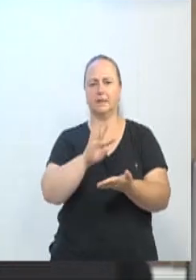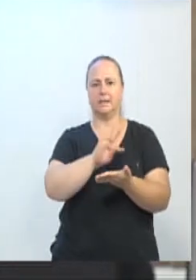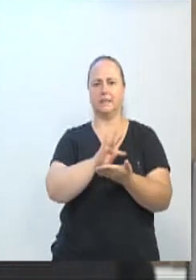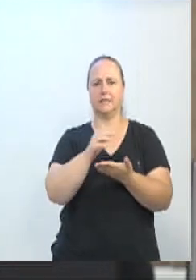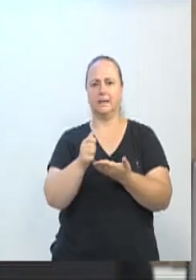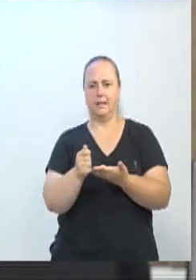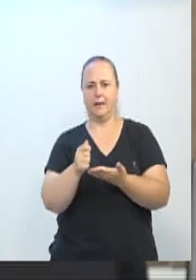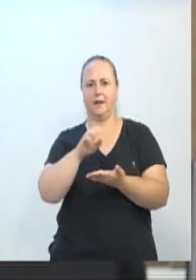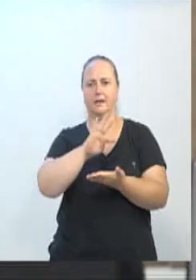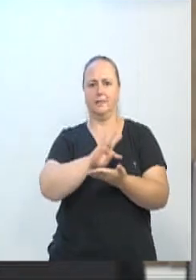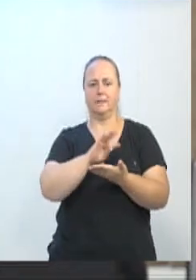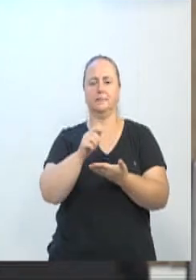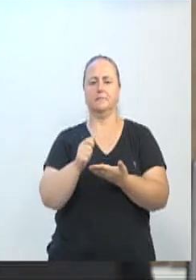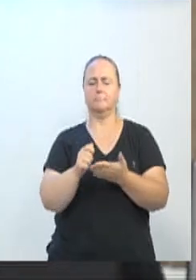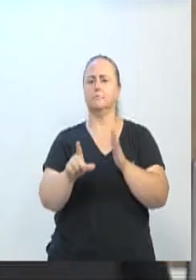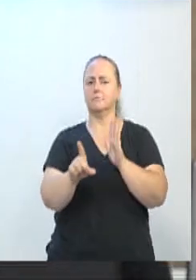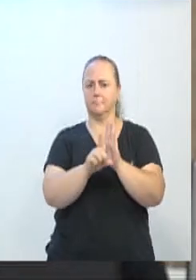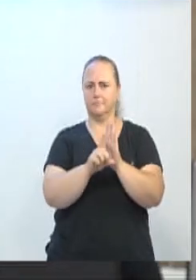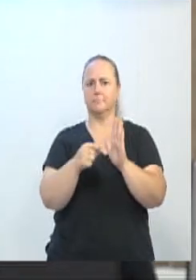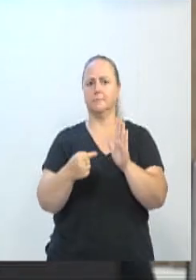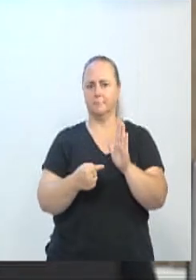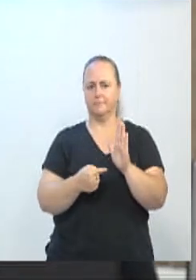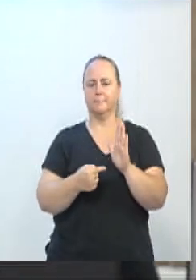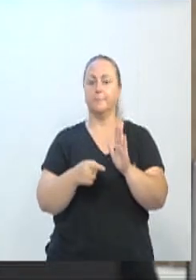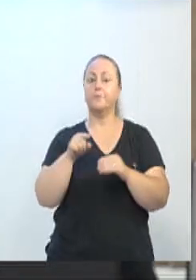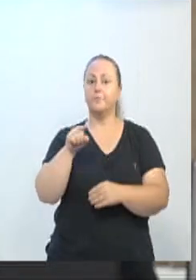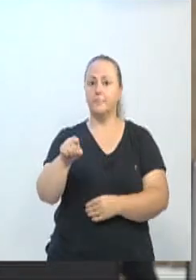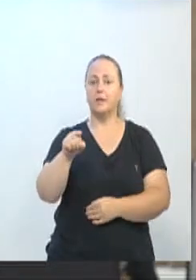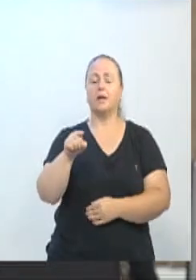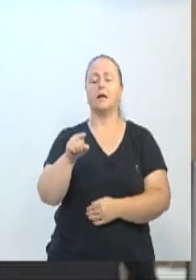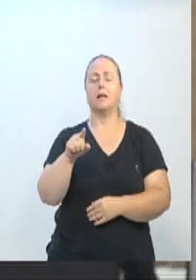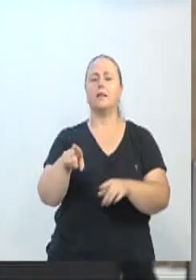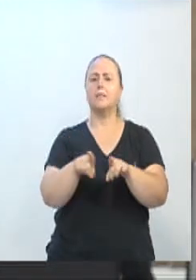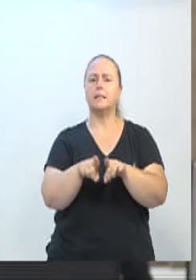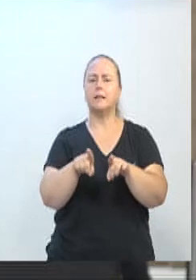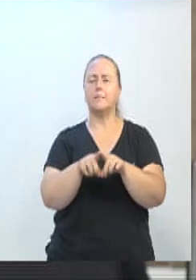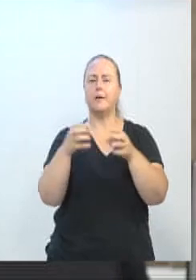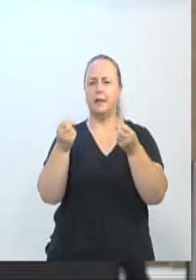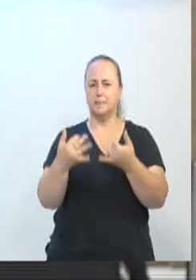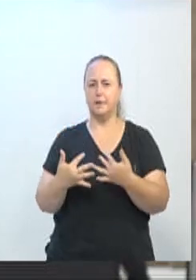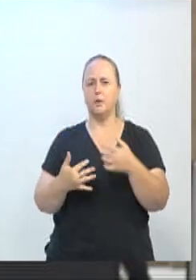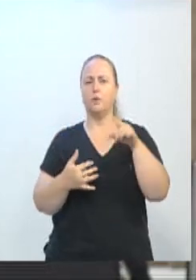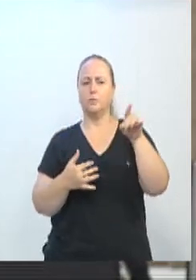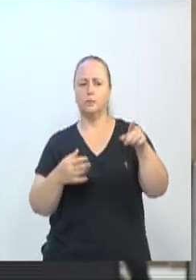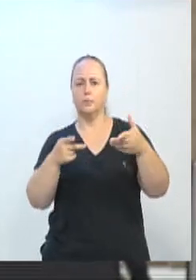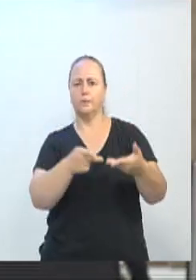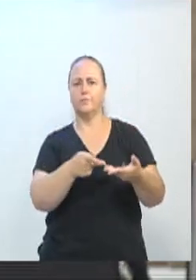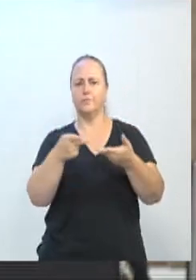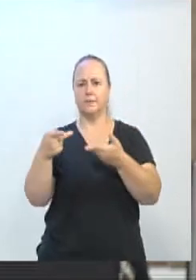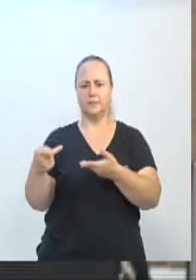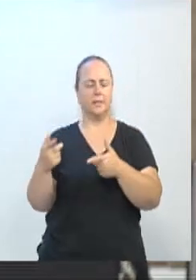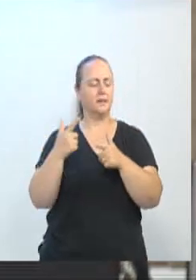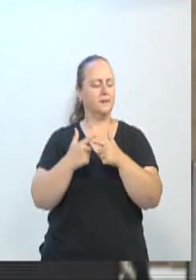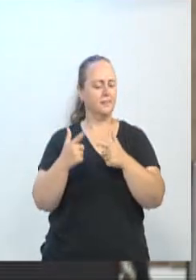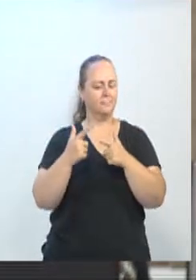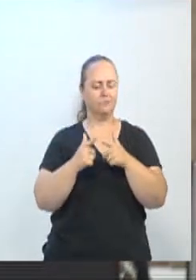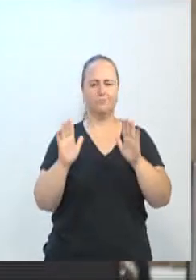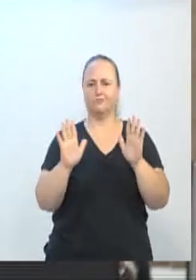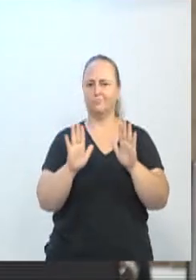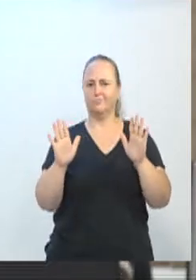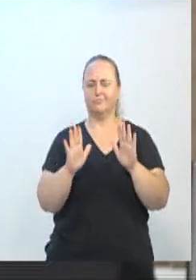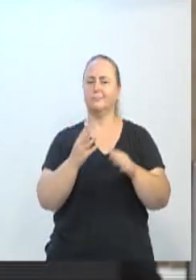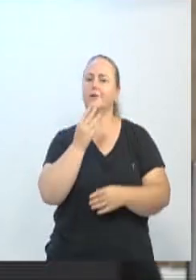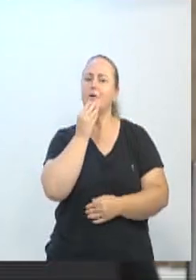dificuldade, realmente é uma lei. E ele até comentou também que o vereador também recebeu a visita, e eu disse, não tem problema, eu e Bruno, a gente